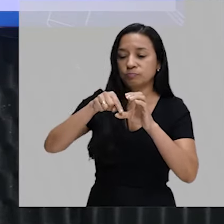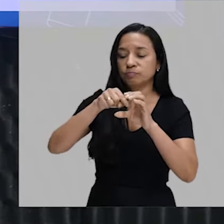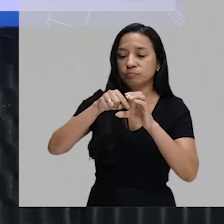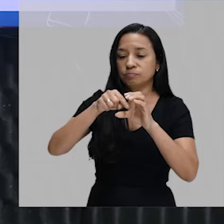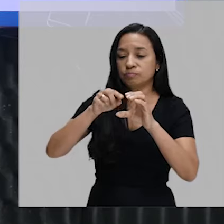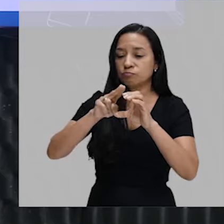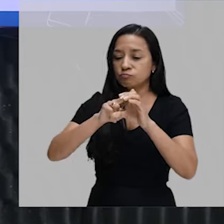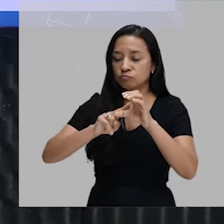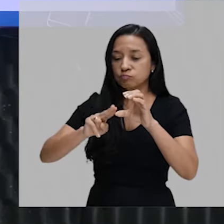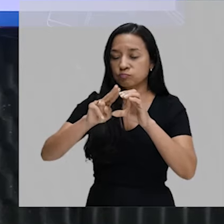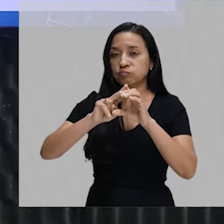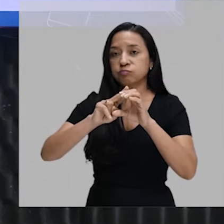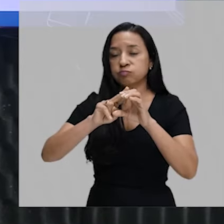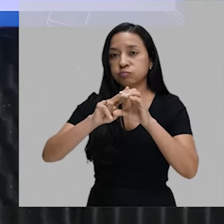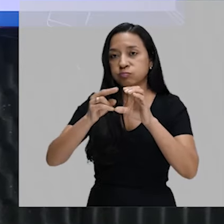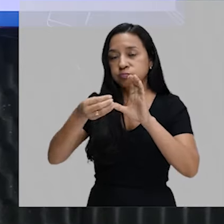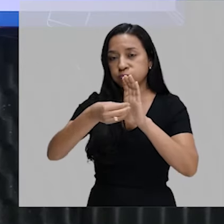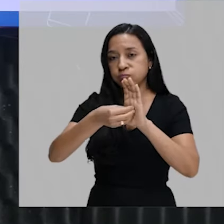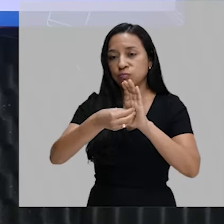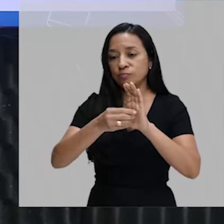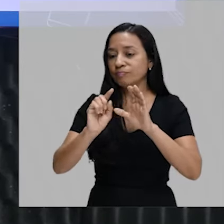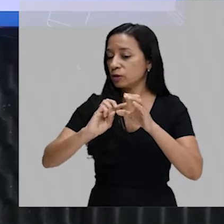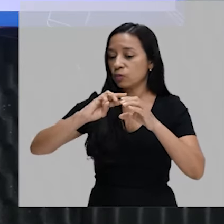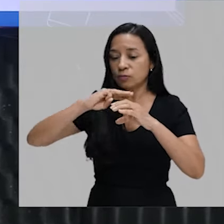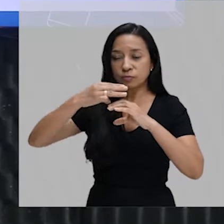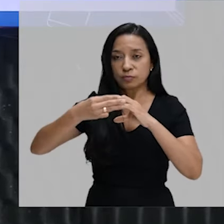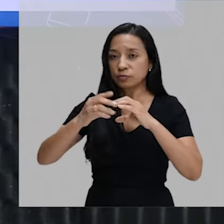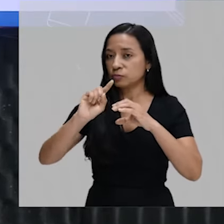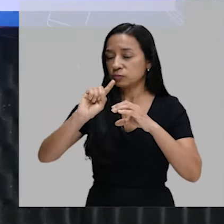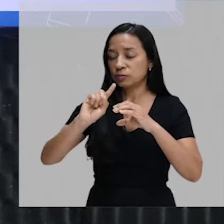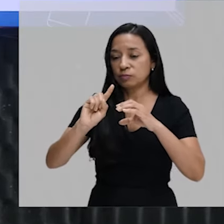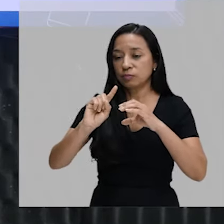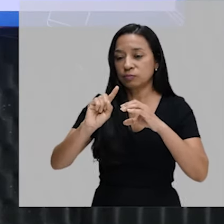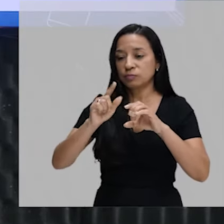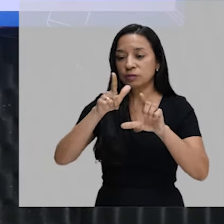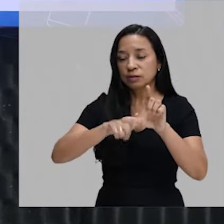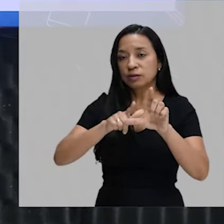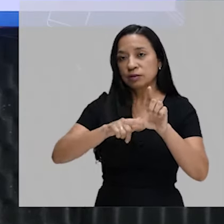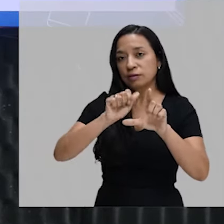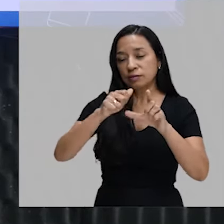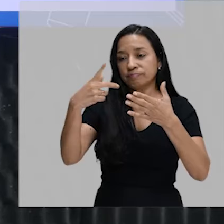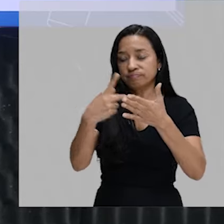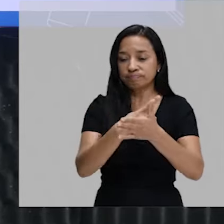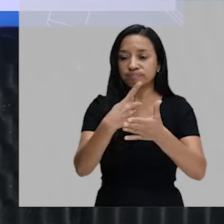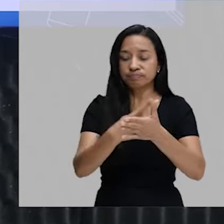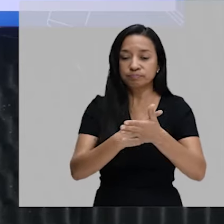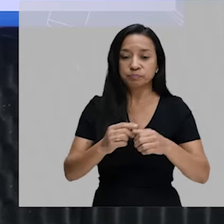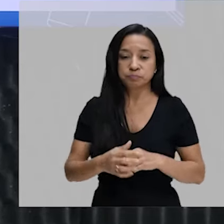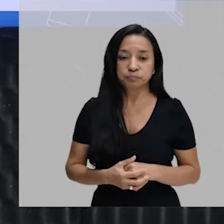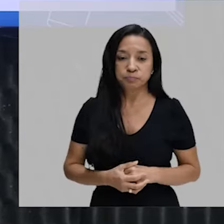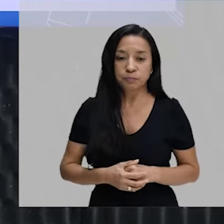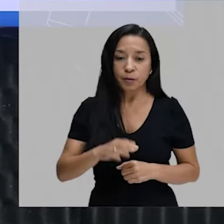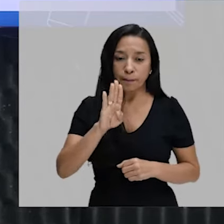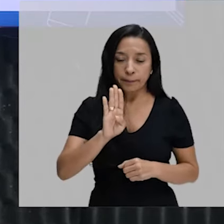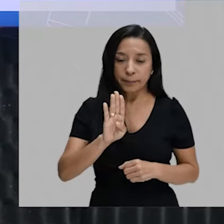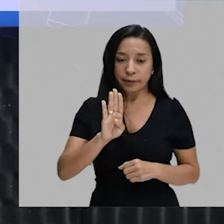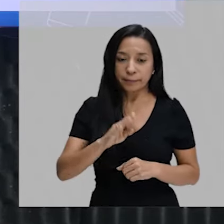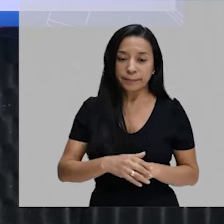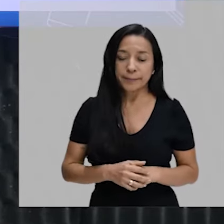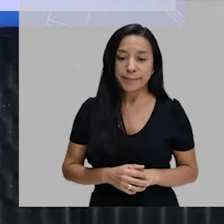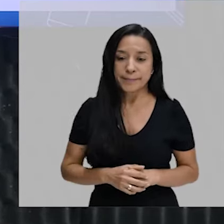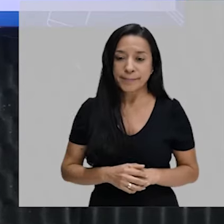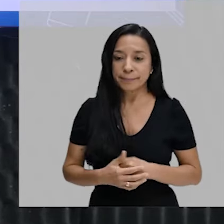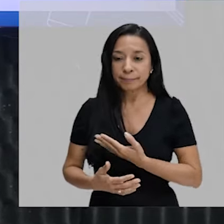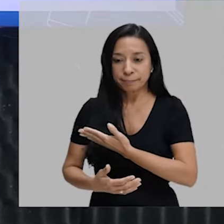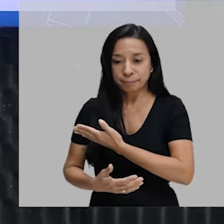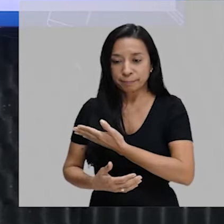não é envolvido por membrana. Então, a letra A está errada. Vamos para a letra B. Os nucleolos são estruturas